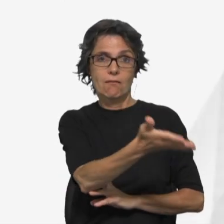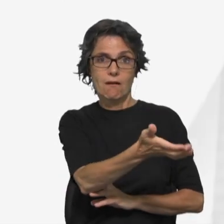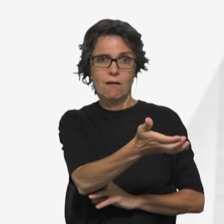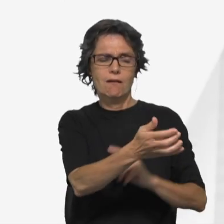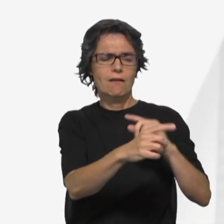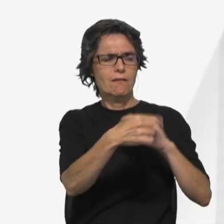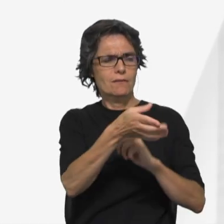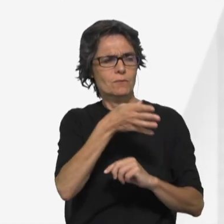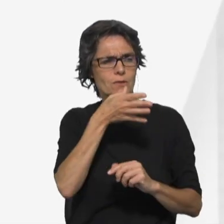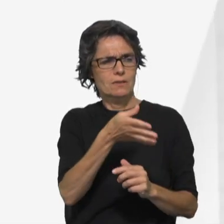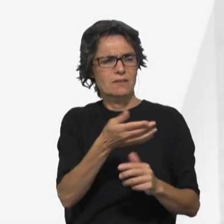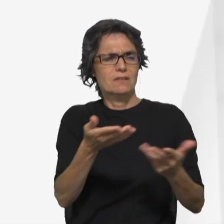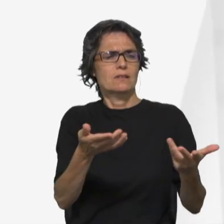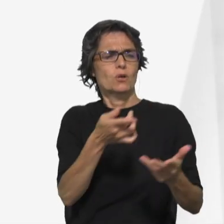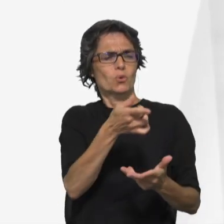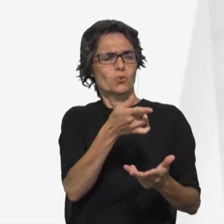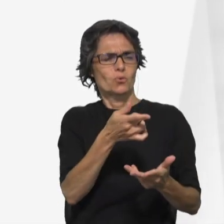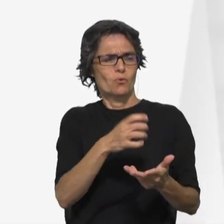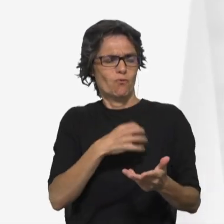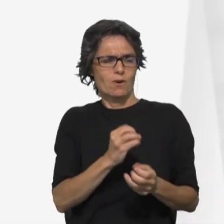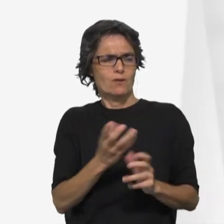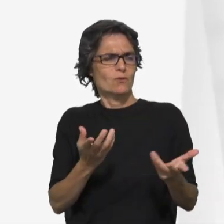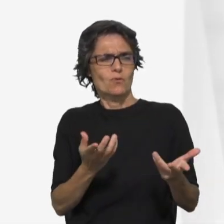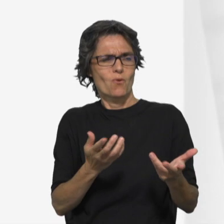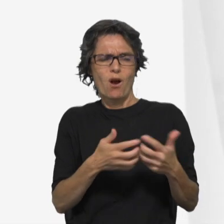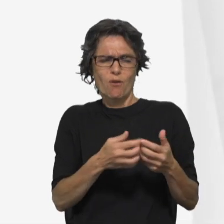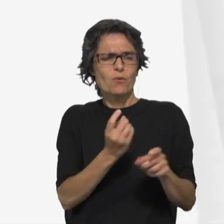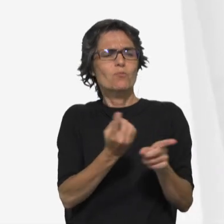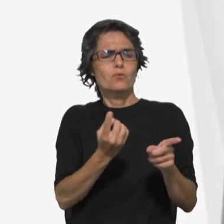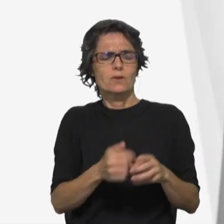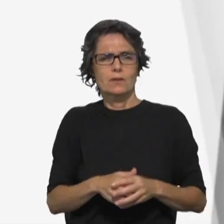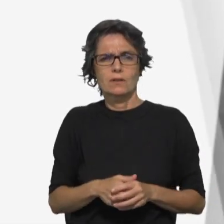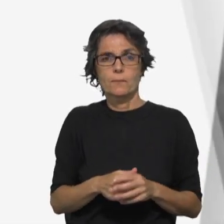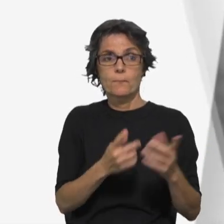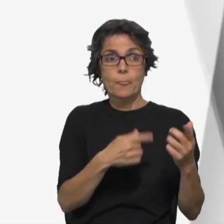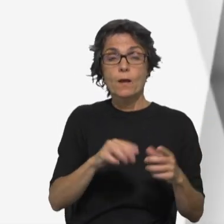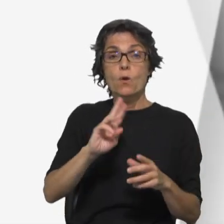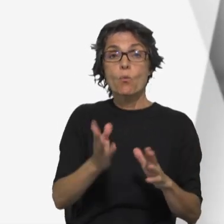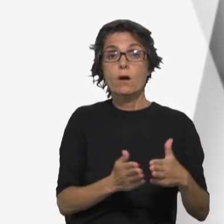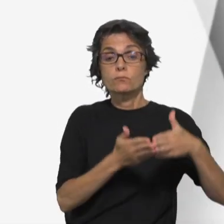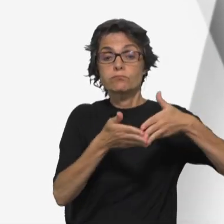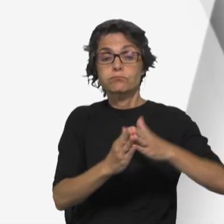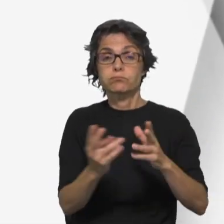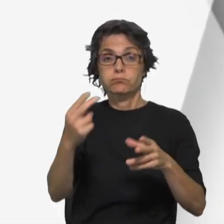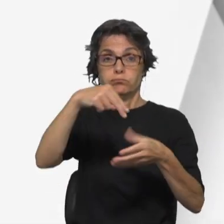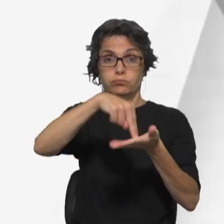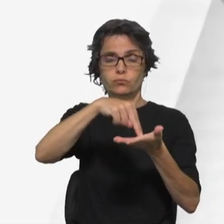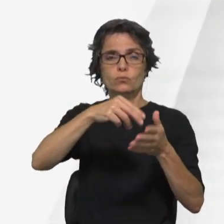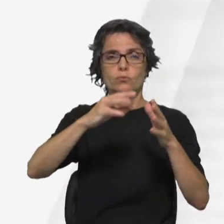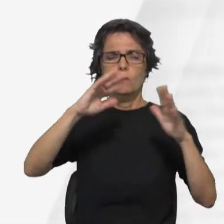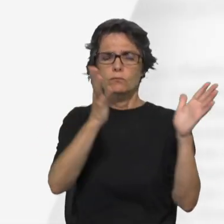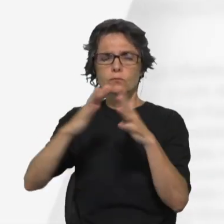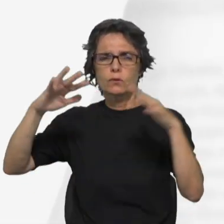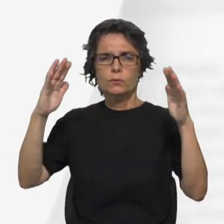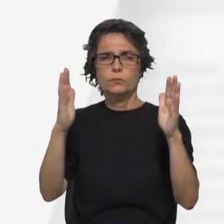disse-lhe, homem de pouca fé, por que duvidaste? Logo que subiram para o barco, o vento amainou.